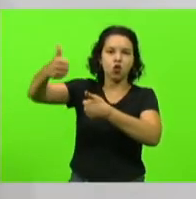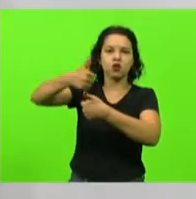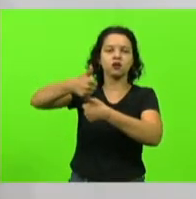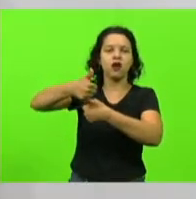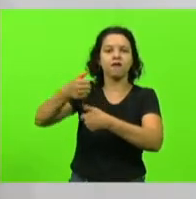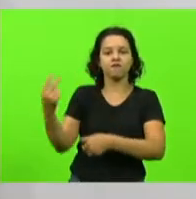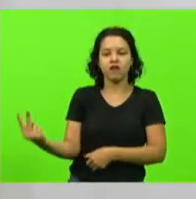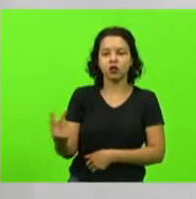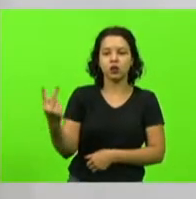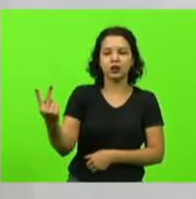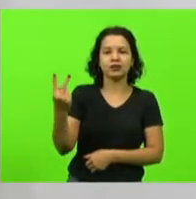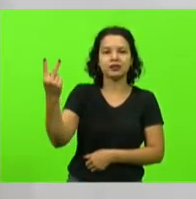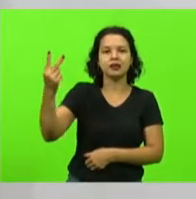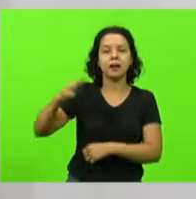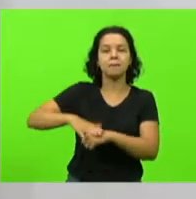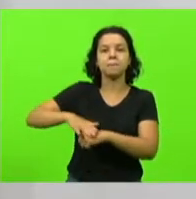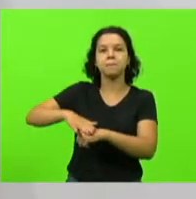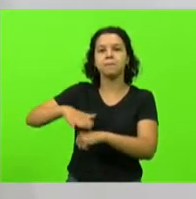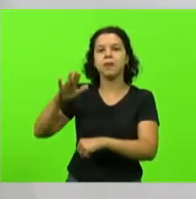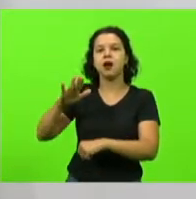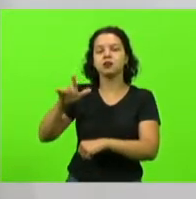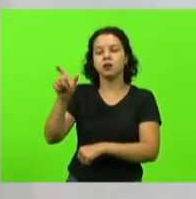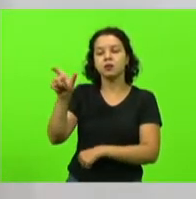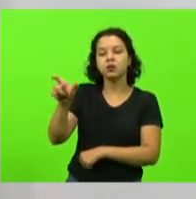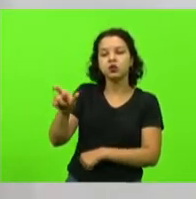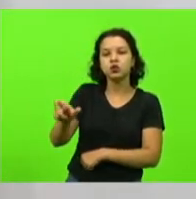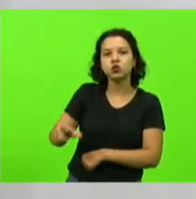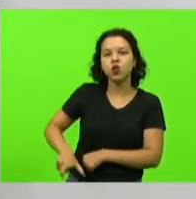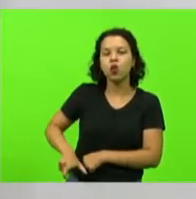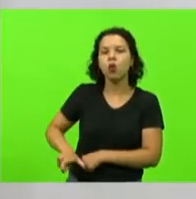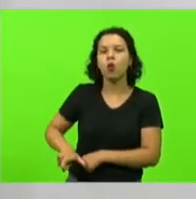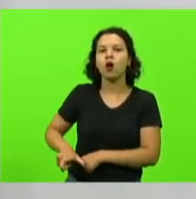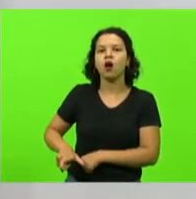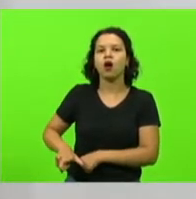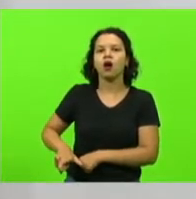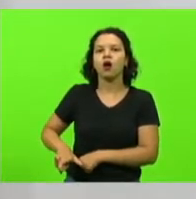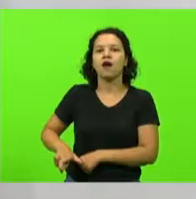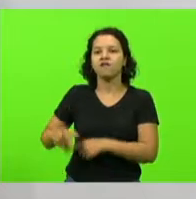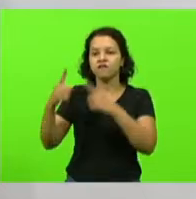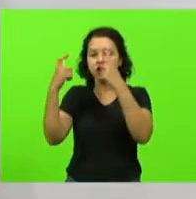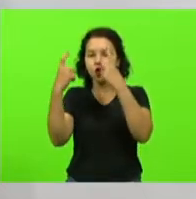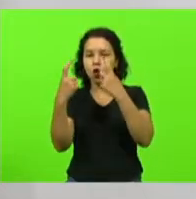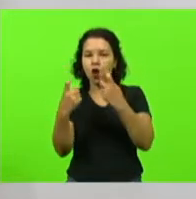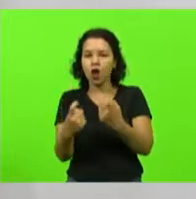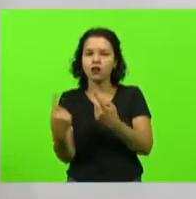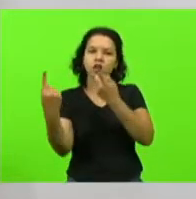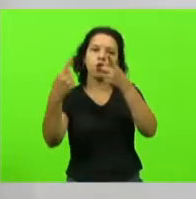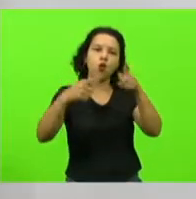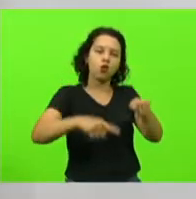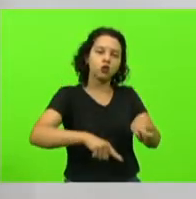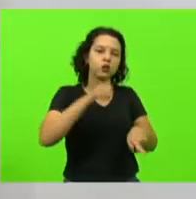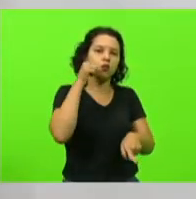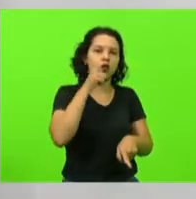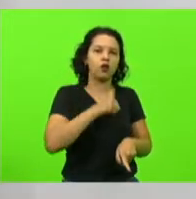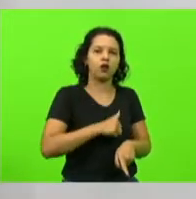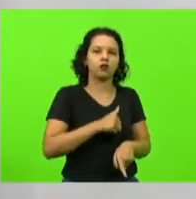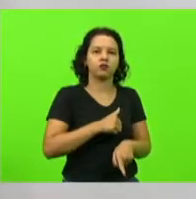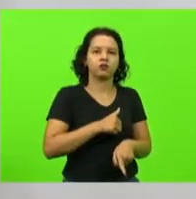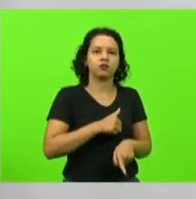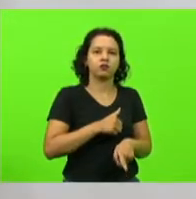o agente que pratica uma violência contra uma mulher do que a própria vítima.